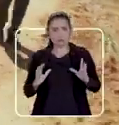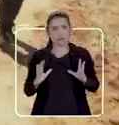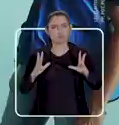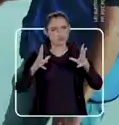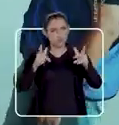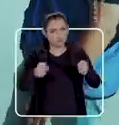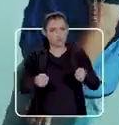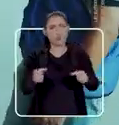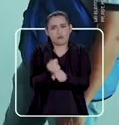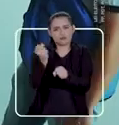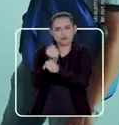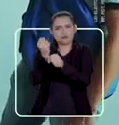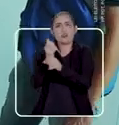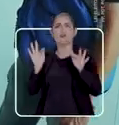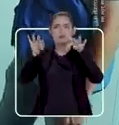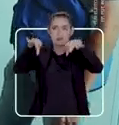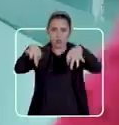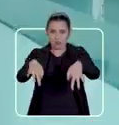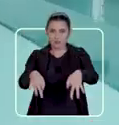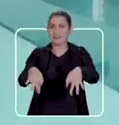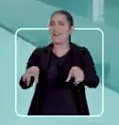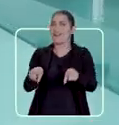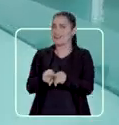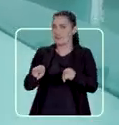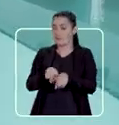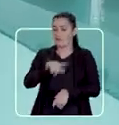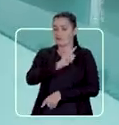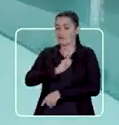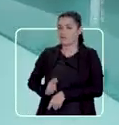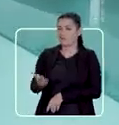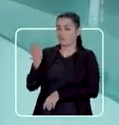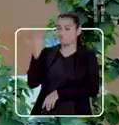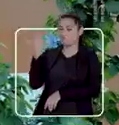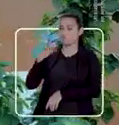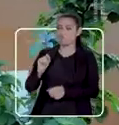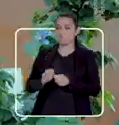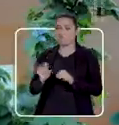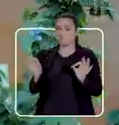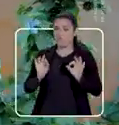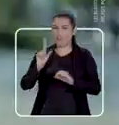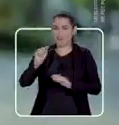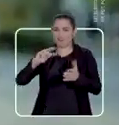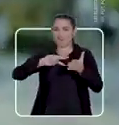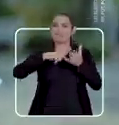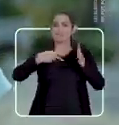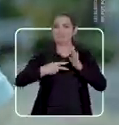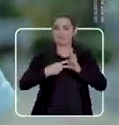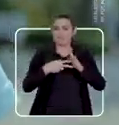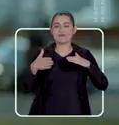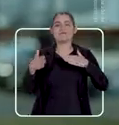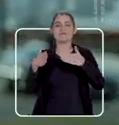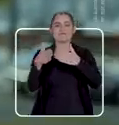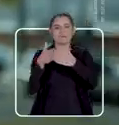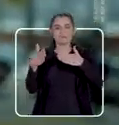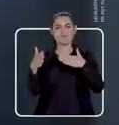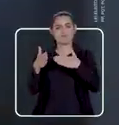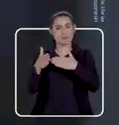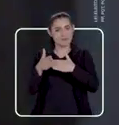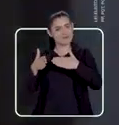dívidas e terminar as obras inacabadas por outros governos. Isso é modernidade.